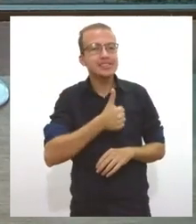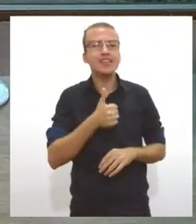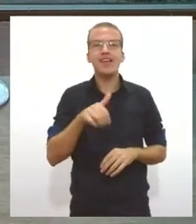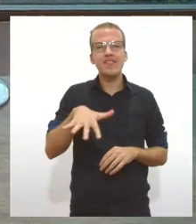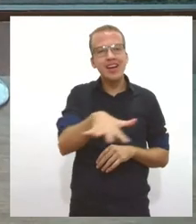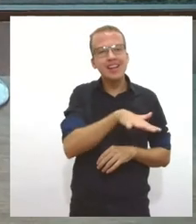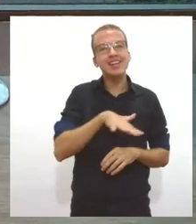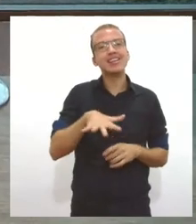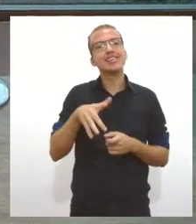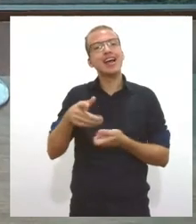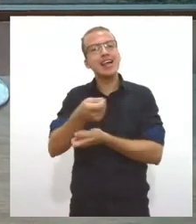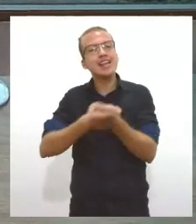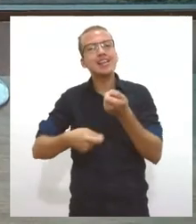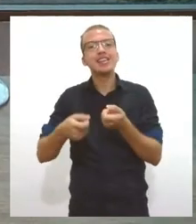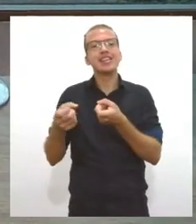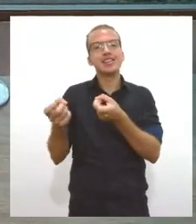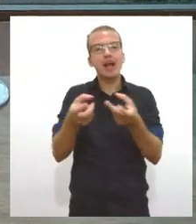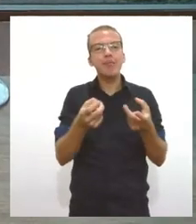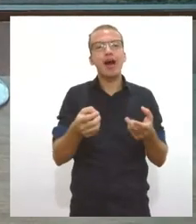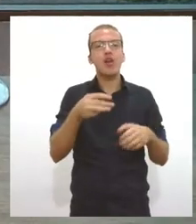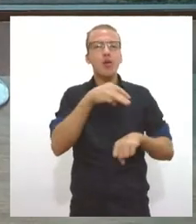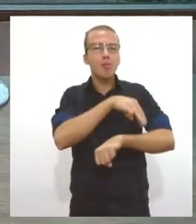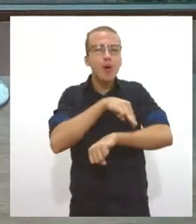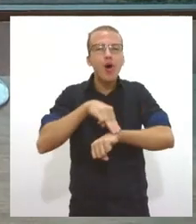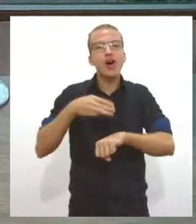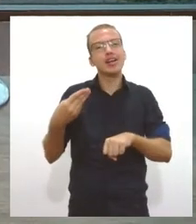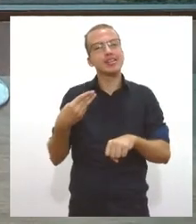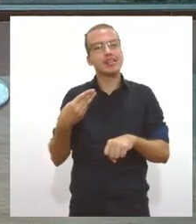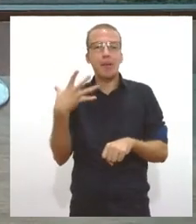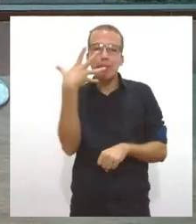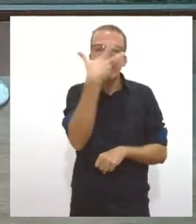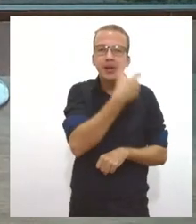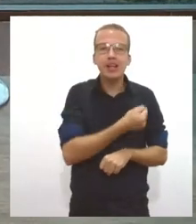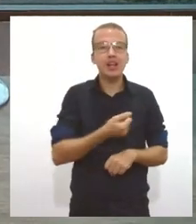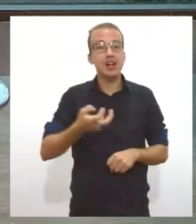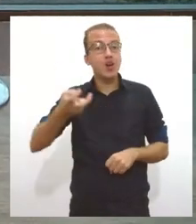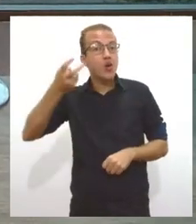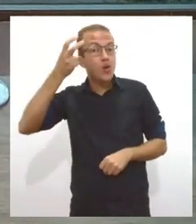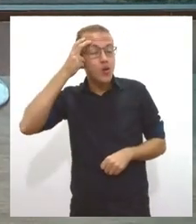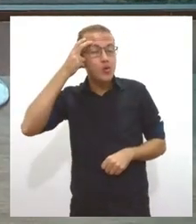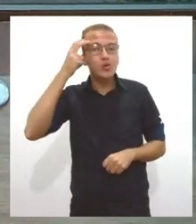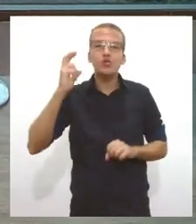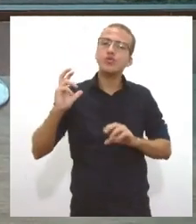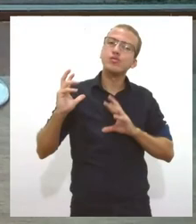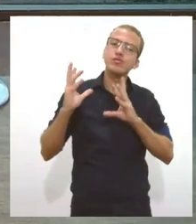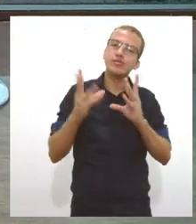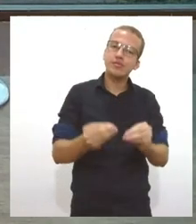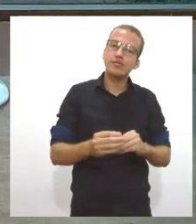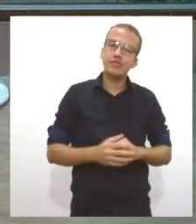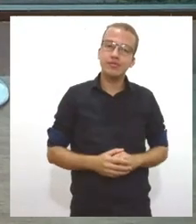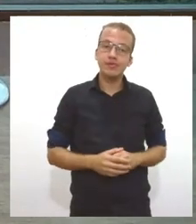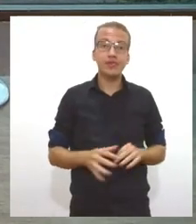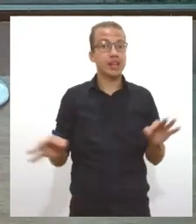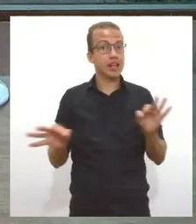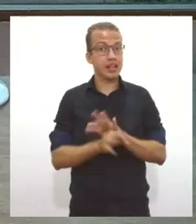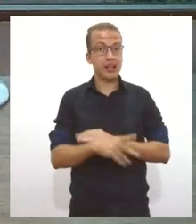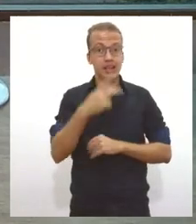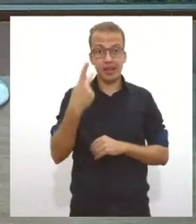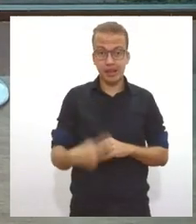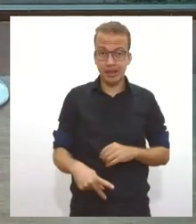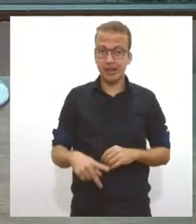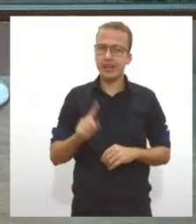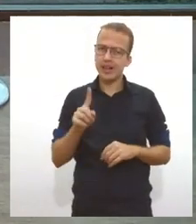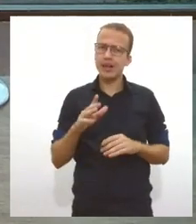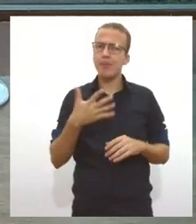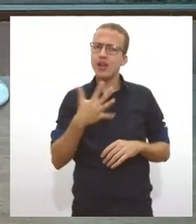de moda beleza é um programa cultural pois é acaba a Lenda Pauta tem meia hora para você tomar um café